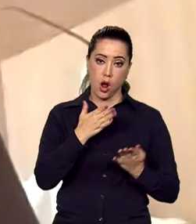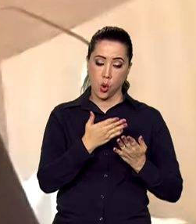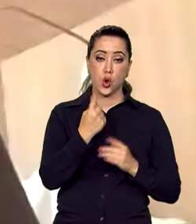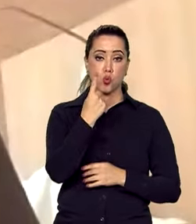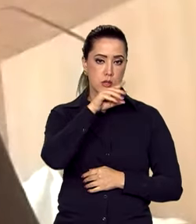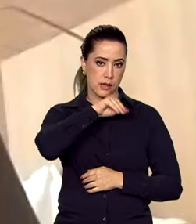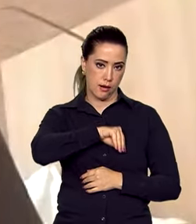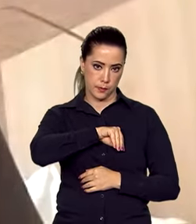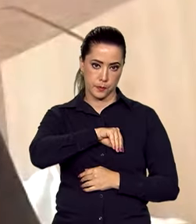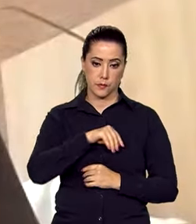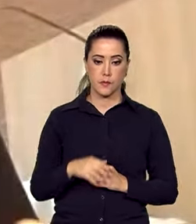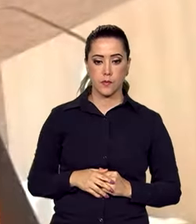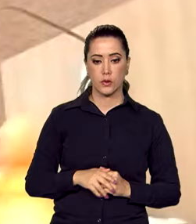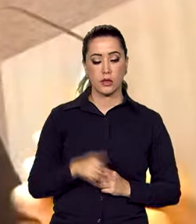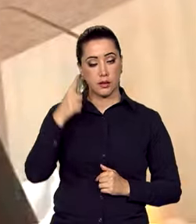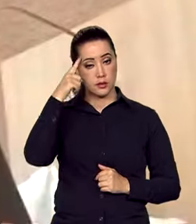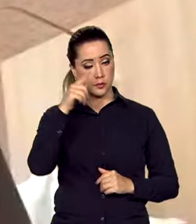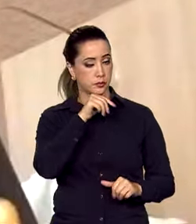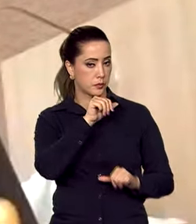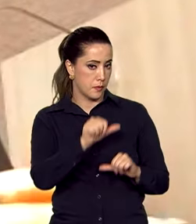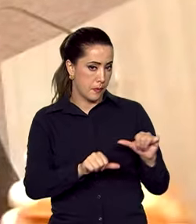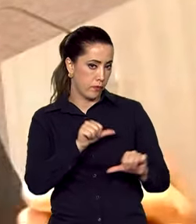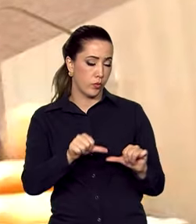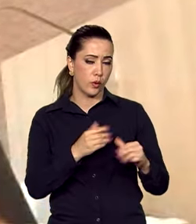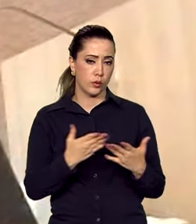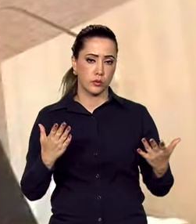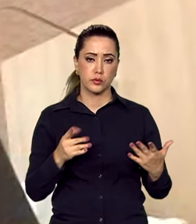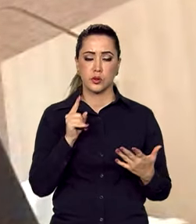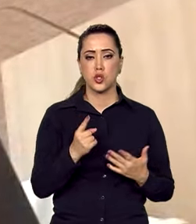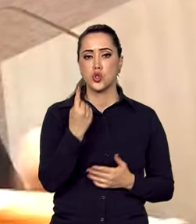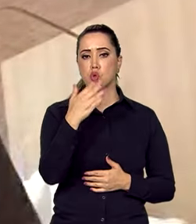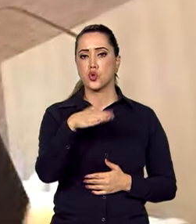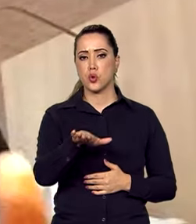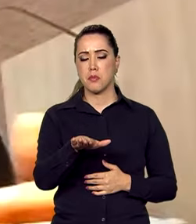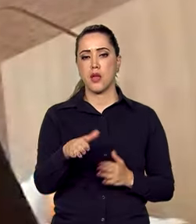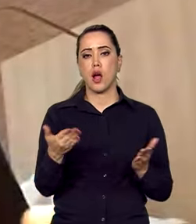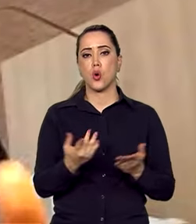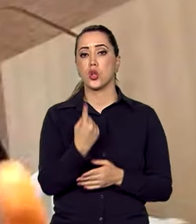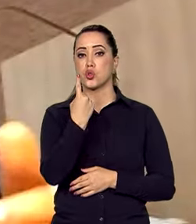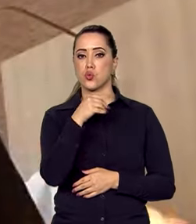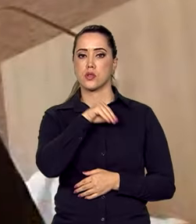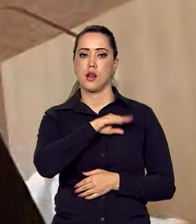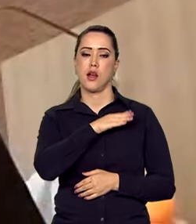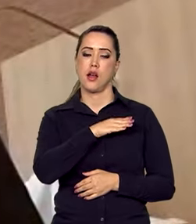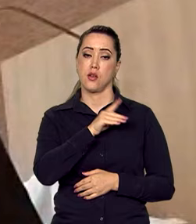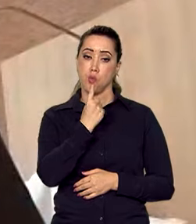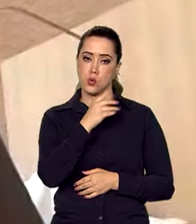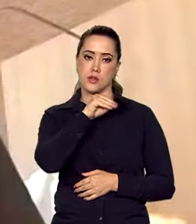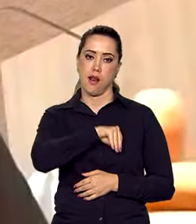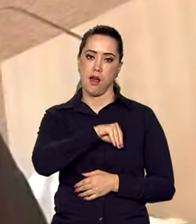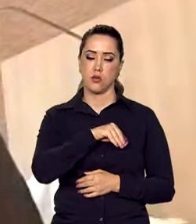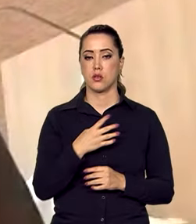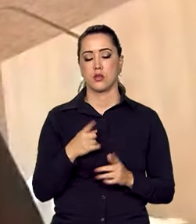A ideia de fazer essa alteração de um e meio para um é exatamente você tentar